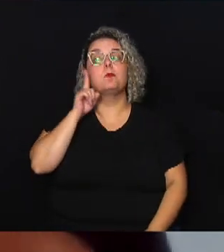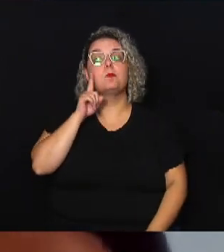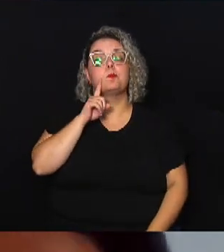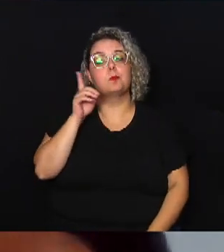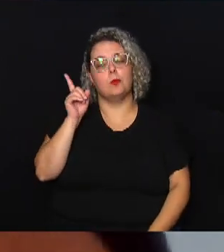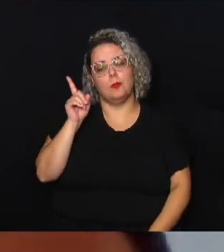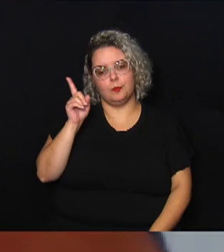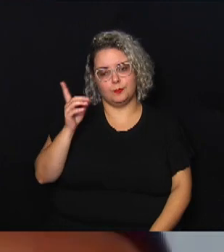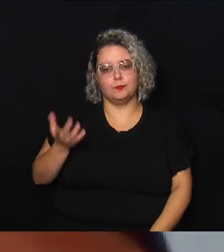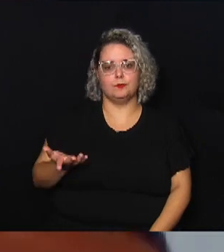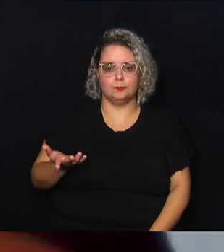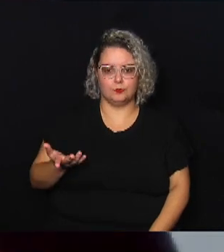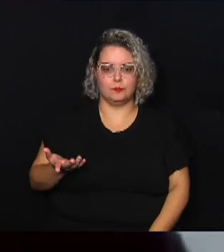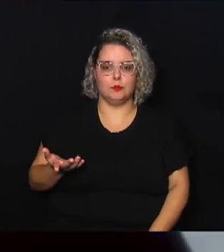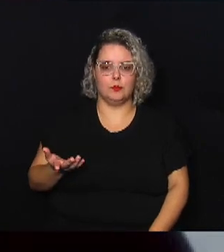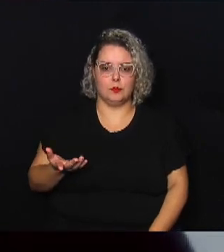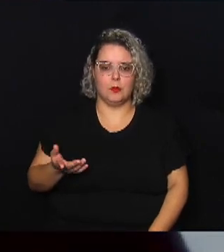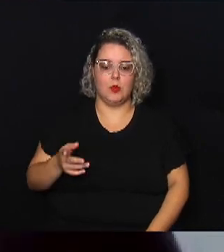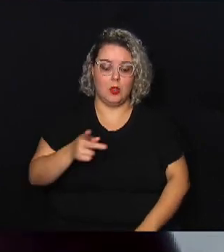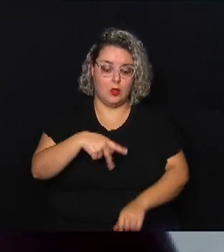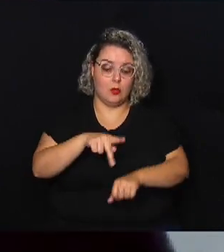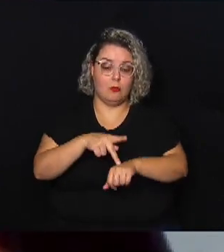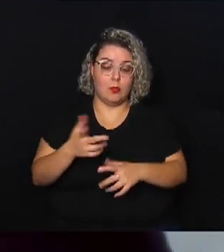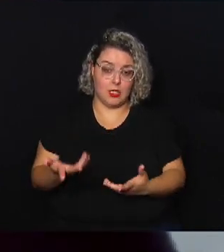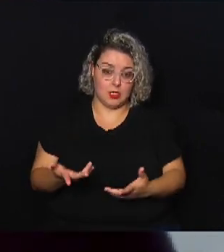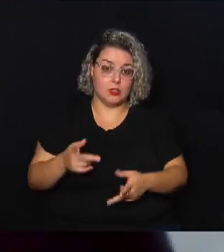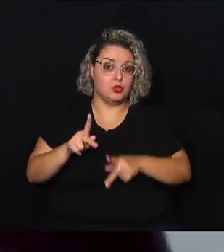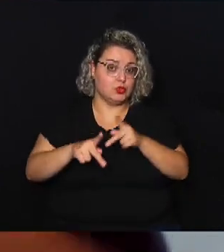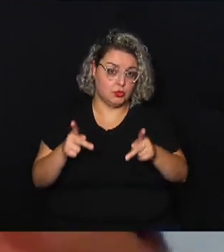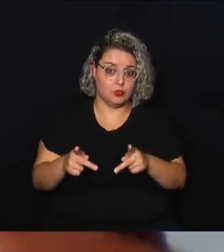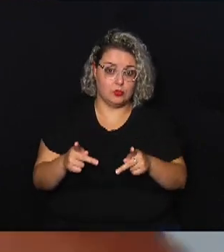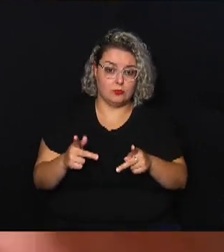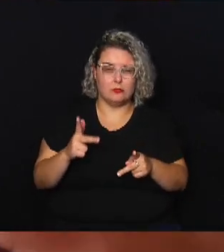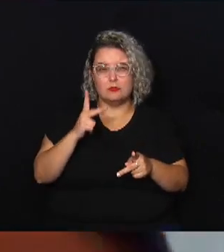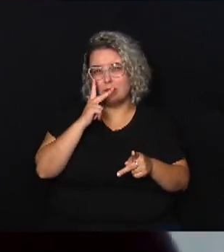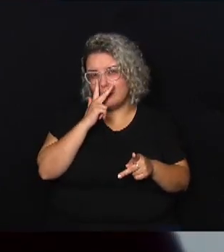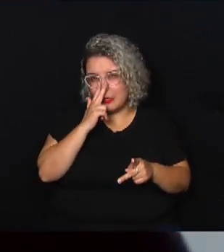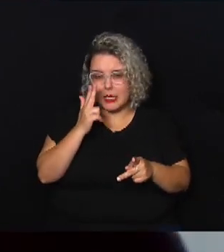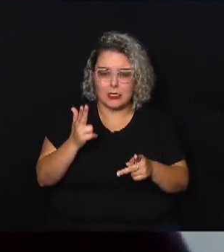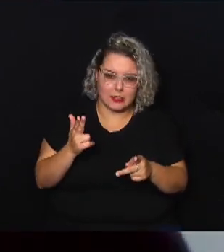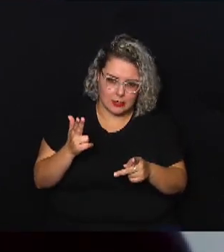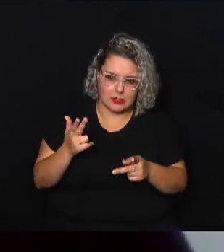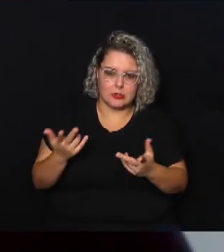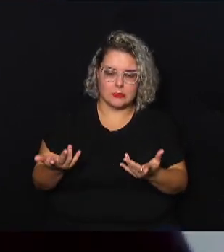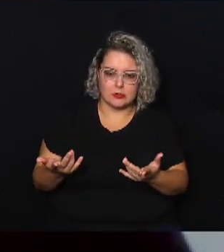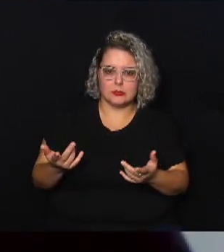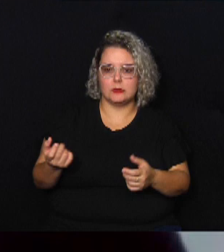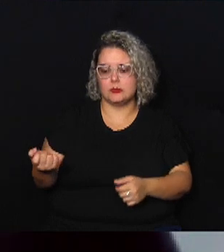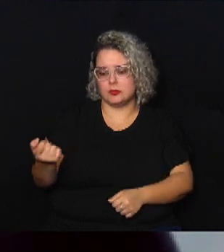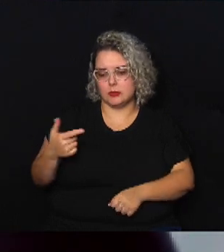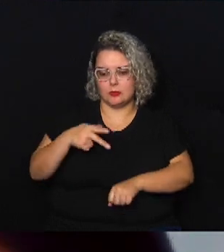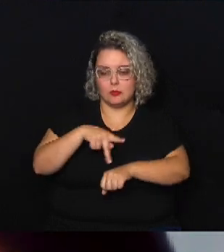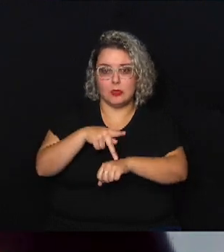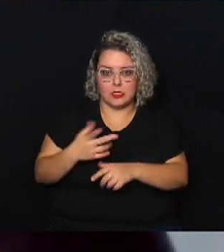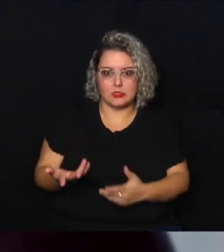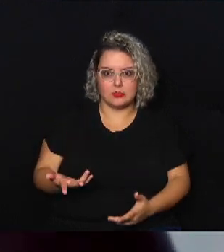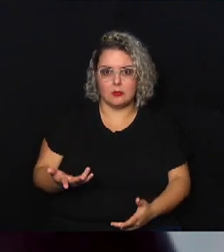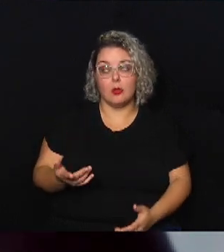um país de dimensão e população semelhante ao Brasil logicamente que são maiores mas eles são